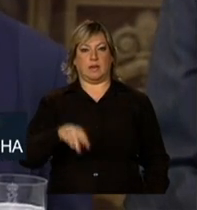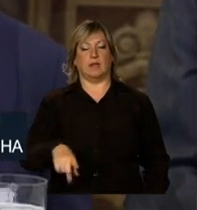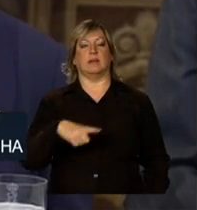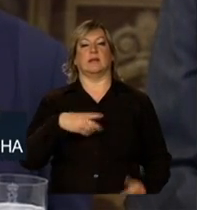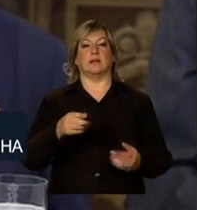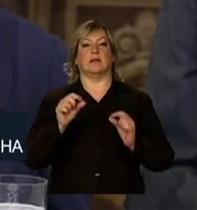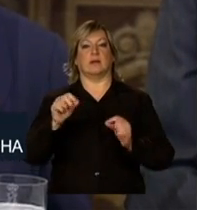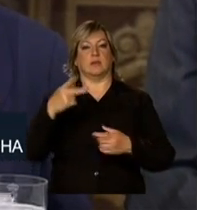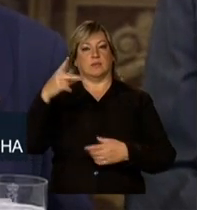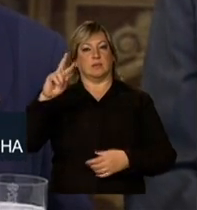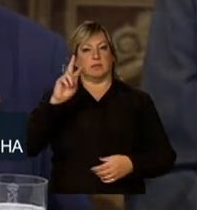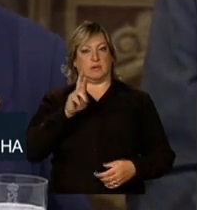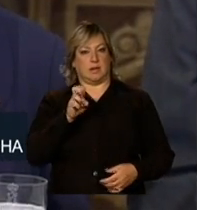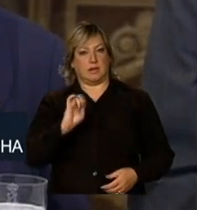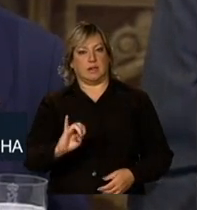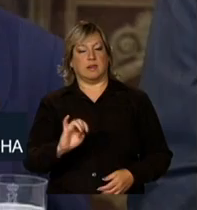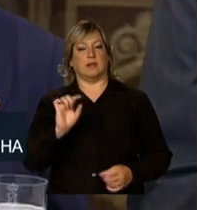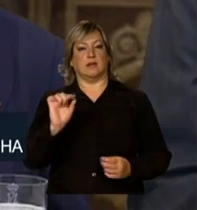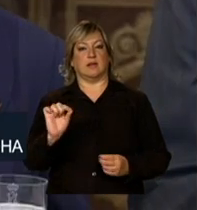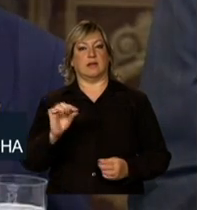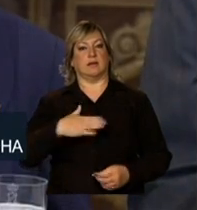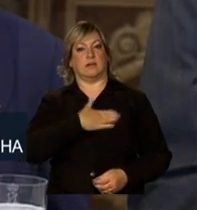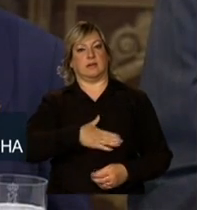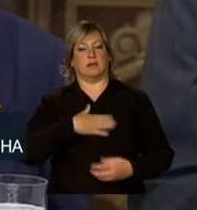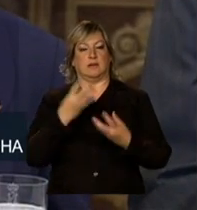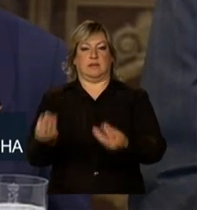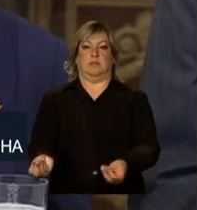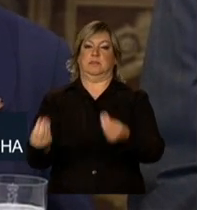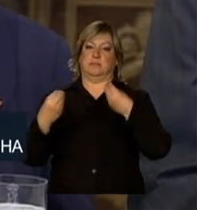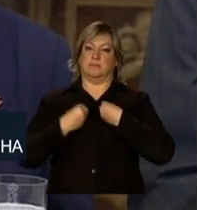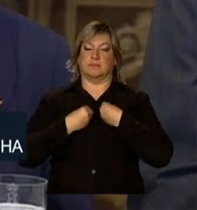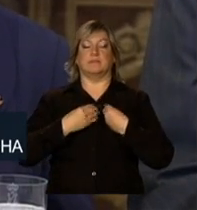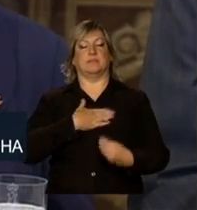que Sua Majestade teve a honra de me conferir.